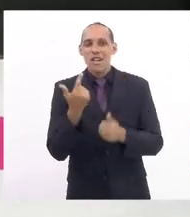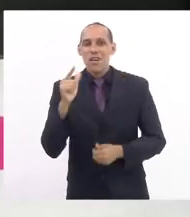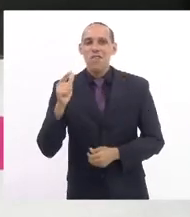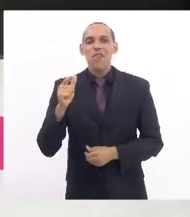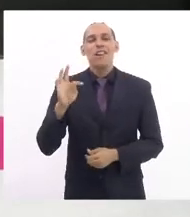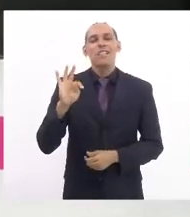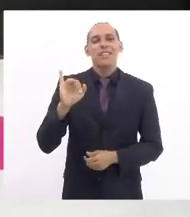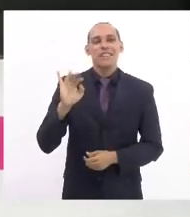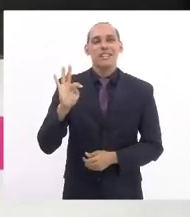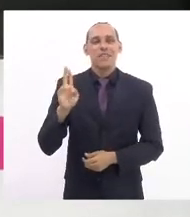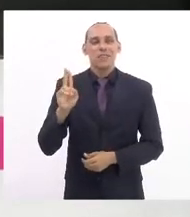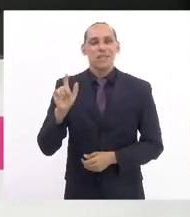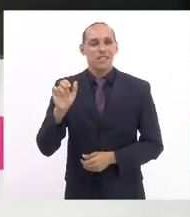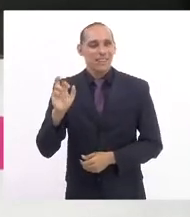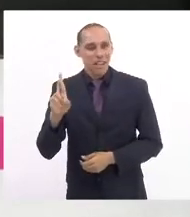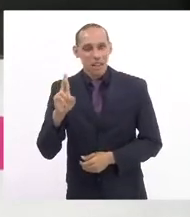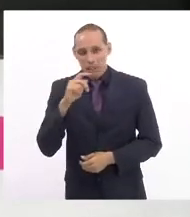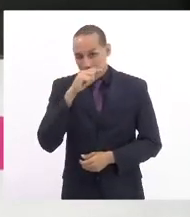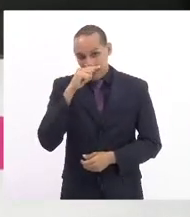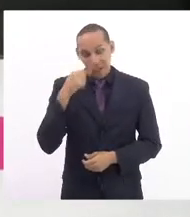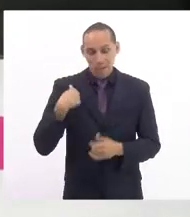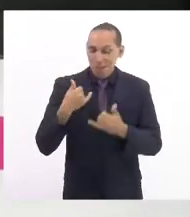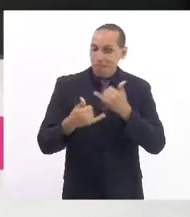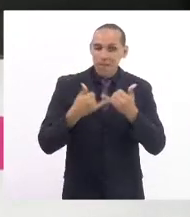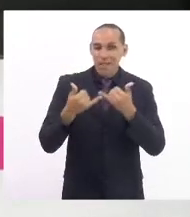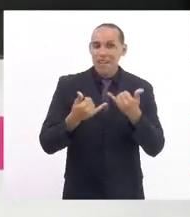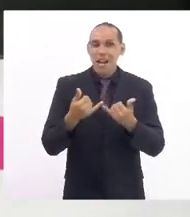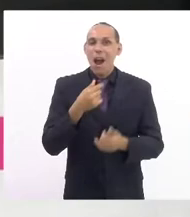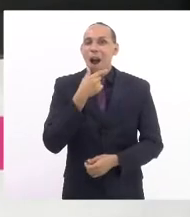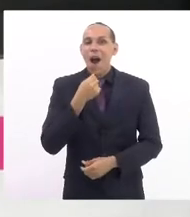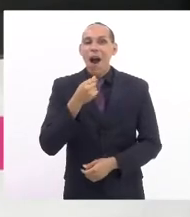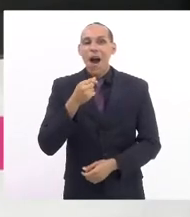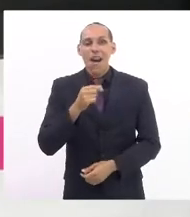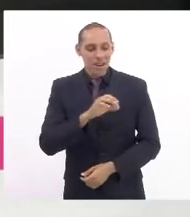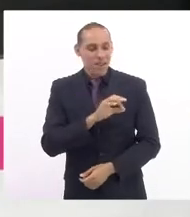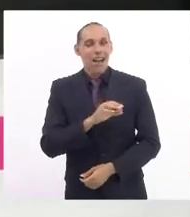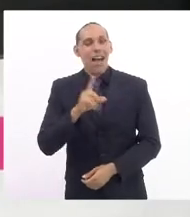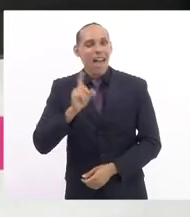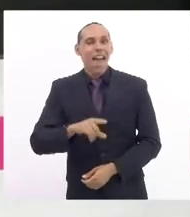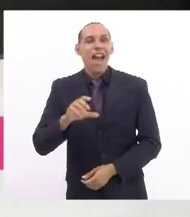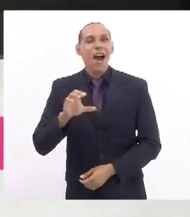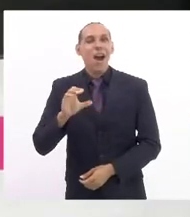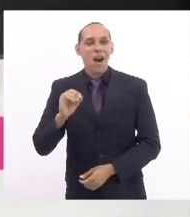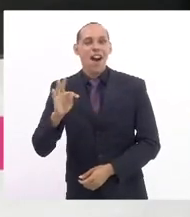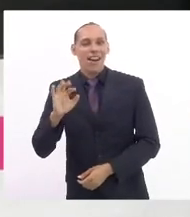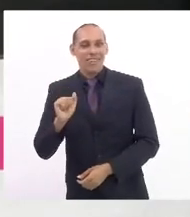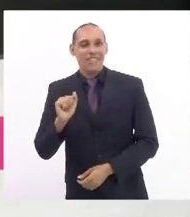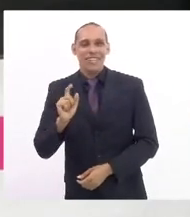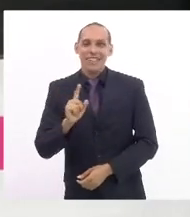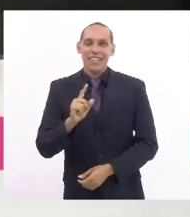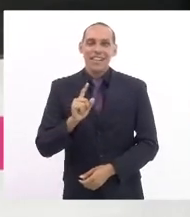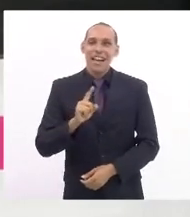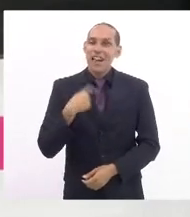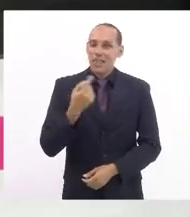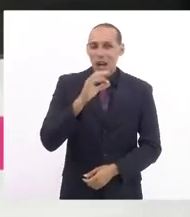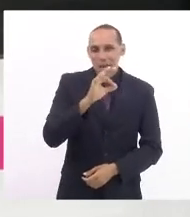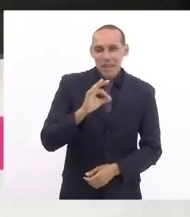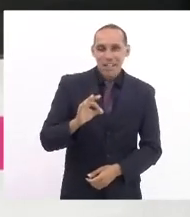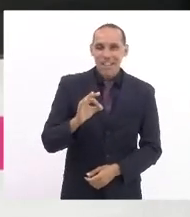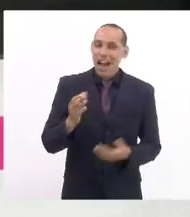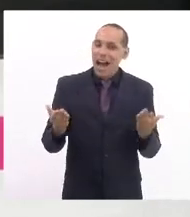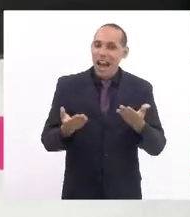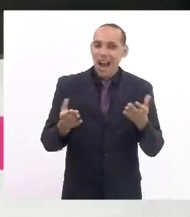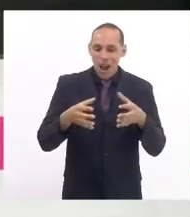eu até brinquei, deputada Marta Rocha, que os homens são a cota, já que nós somos cota em todos os lugares, na comissão das mulheres,